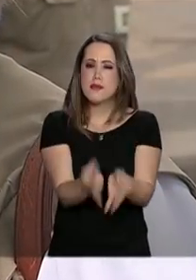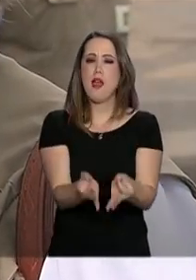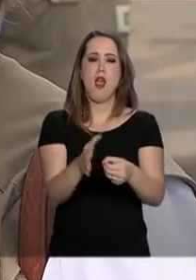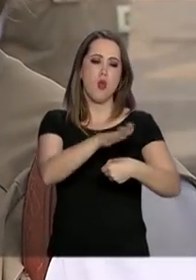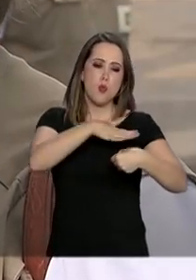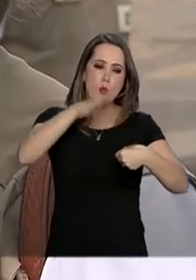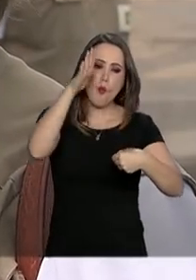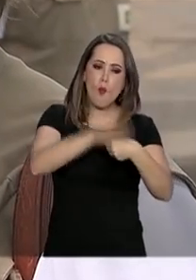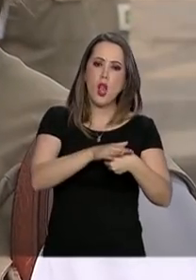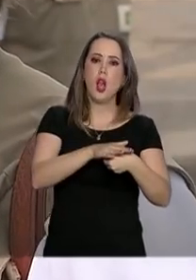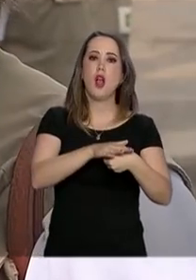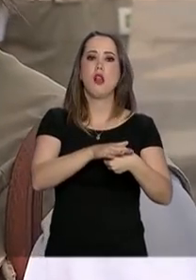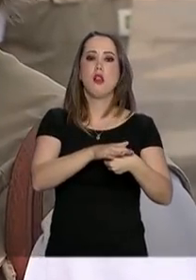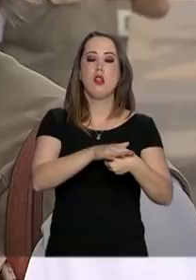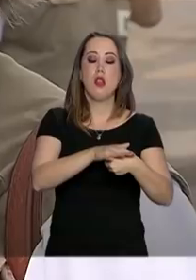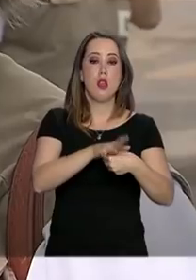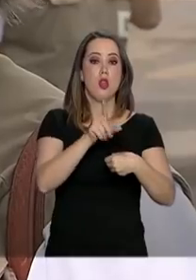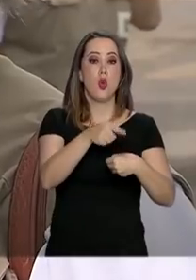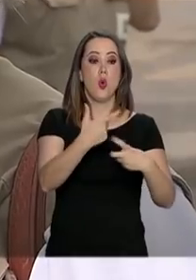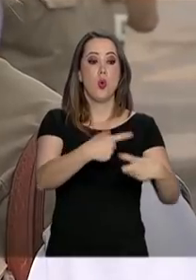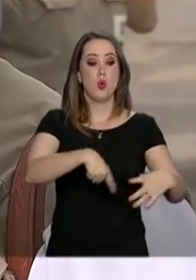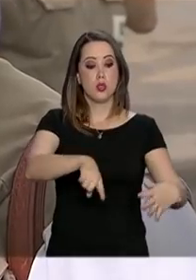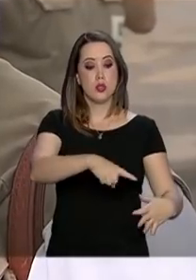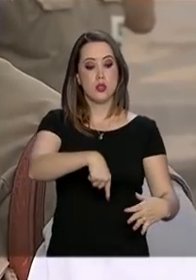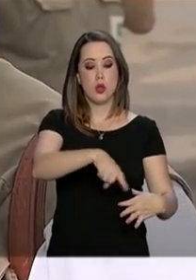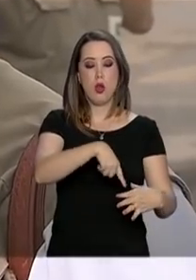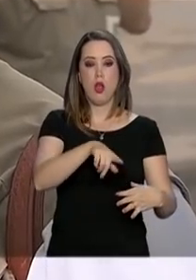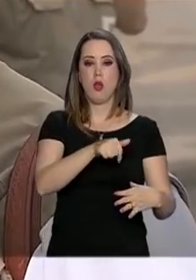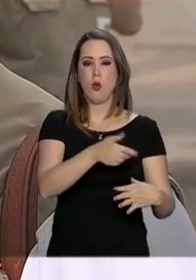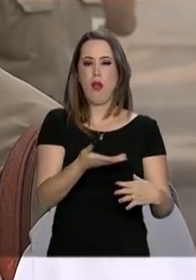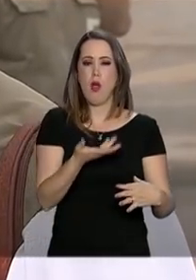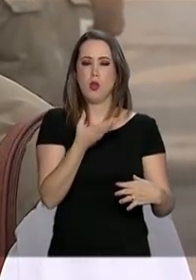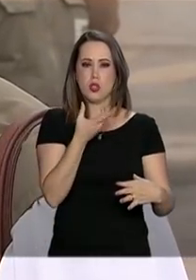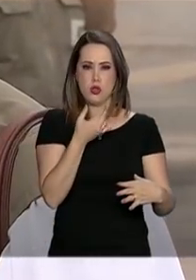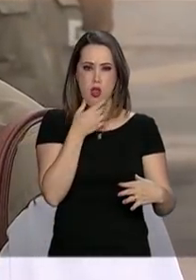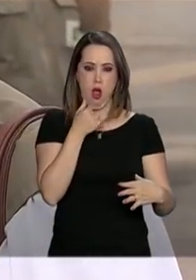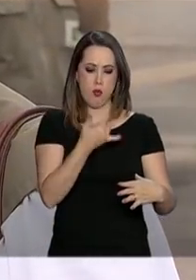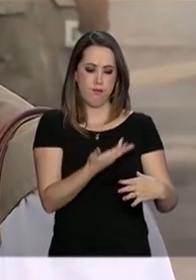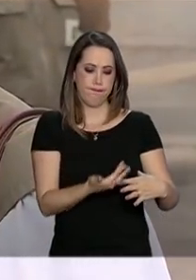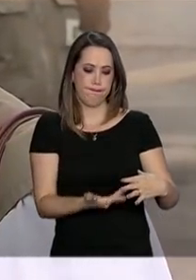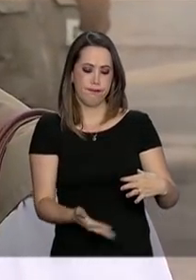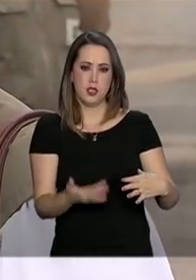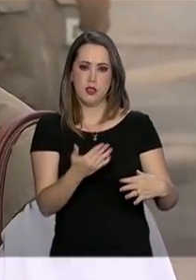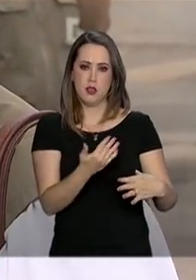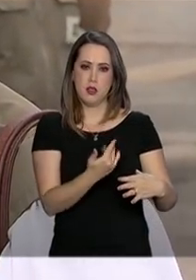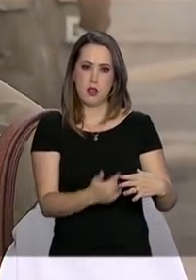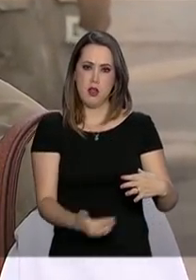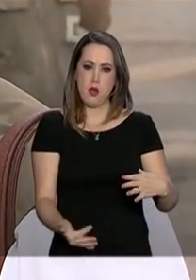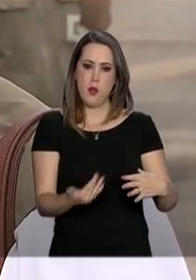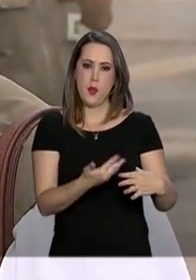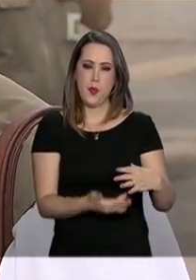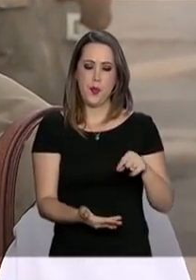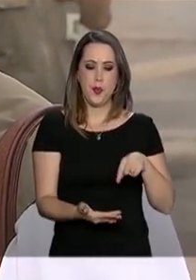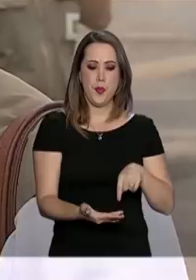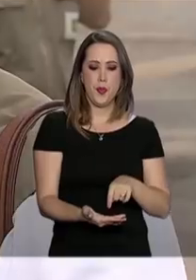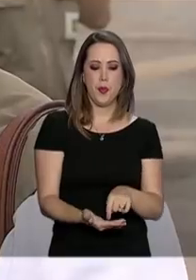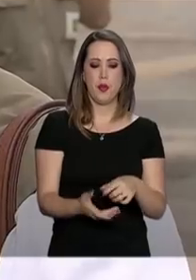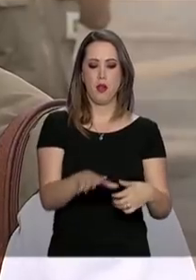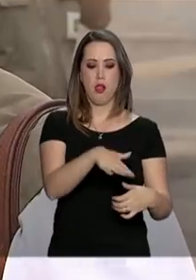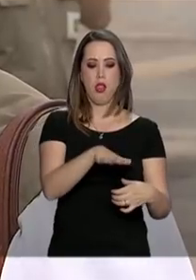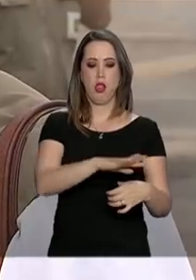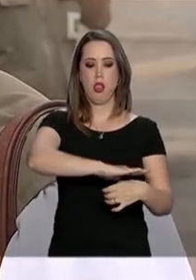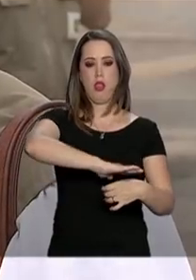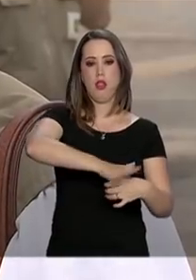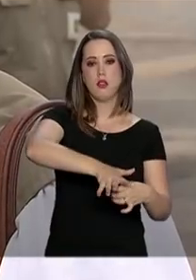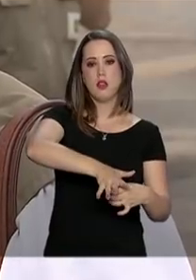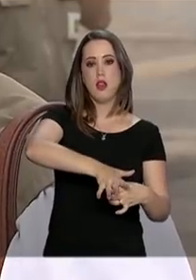tampados, deixar os ralos, que as pessoas esquecem dos ralos dentro de casa. Aquele ralo parado é um criadouro. Então,